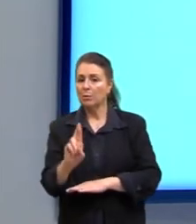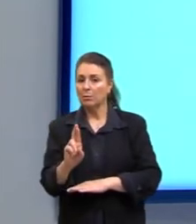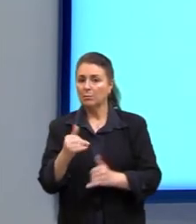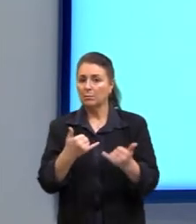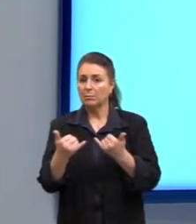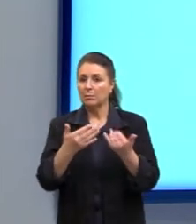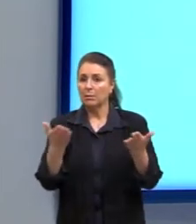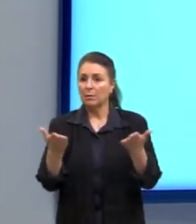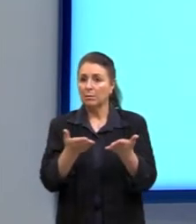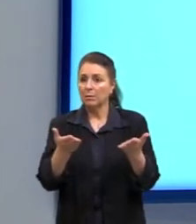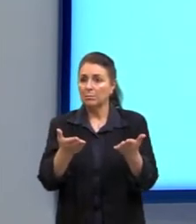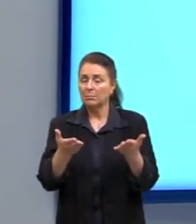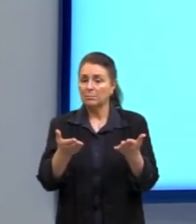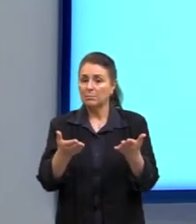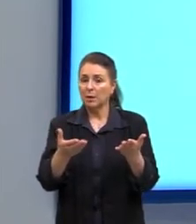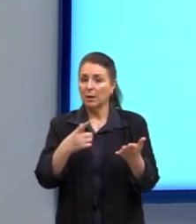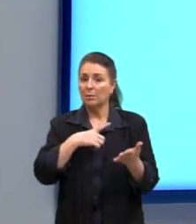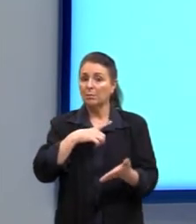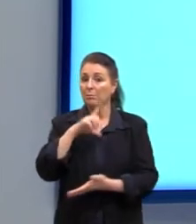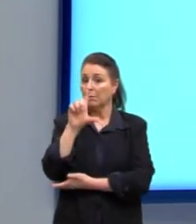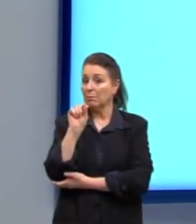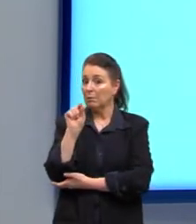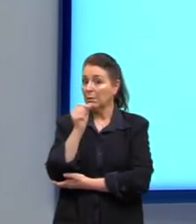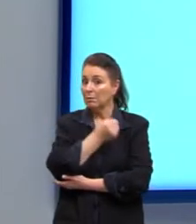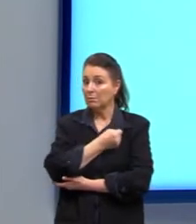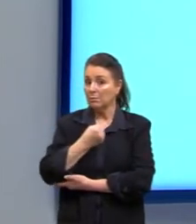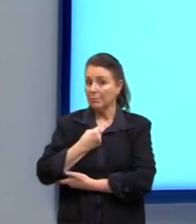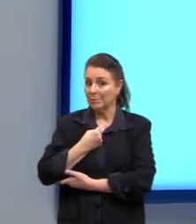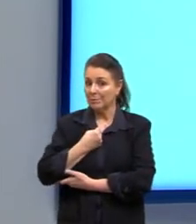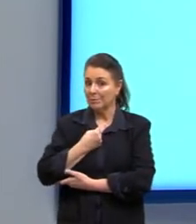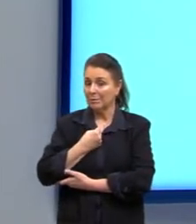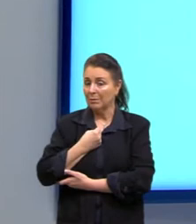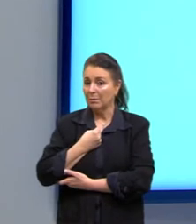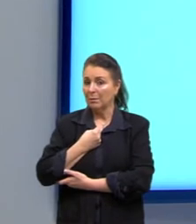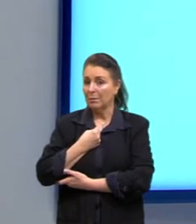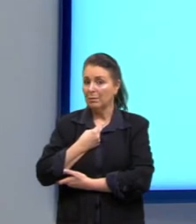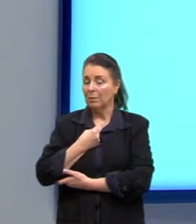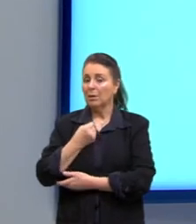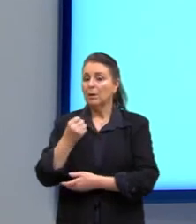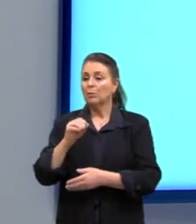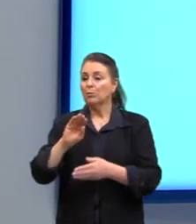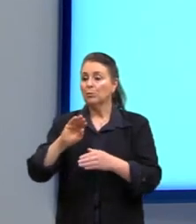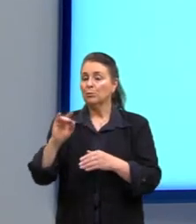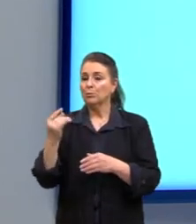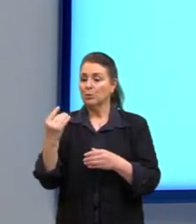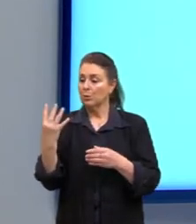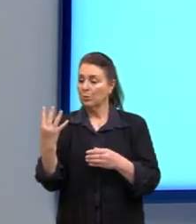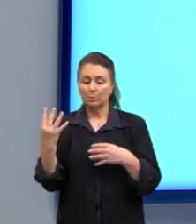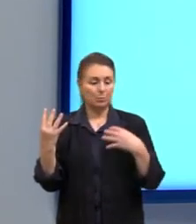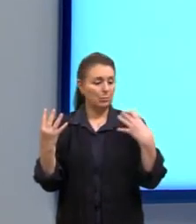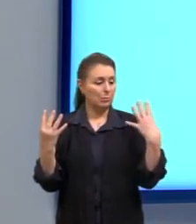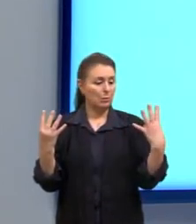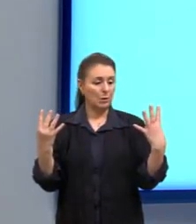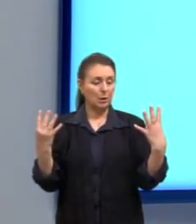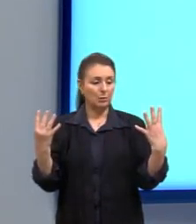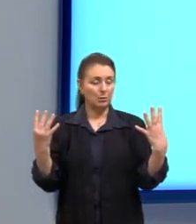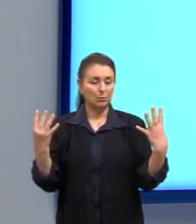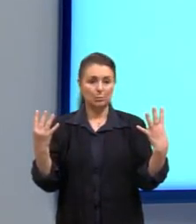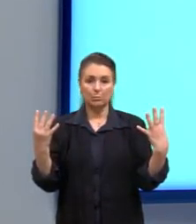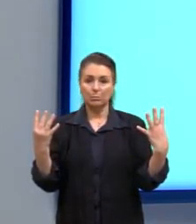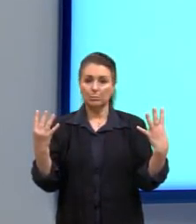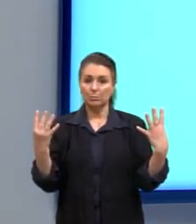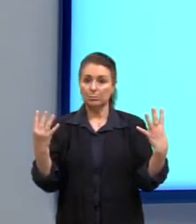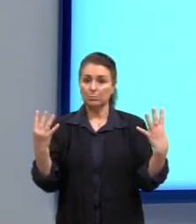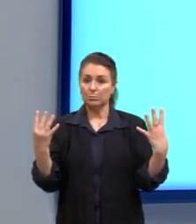agora que eu coloquei 10 elementos. E aí, o que que vai acontecer? Eu vou eliminar os 4 primeiros, os 4 últimos, e vai